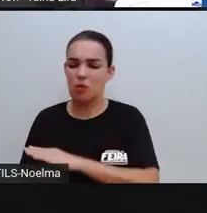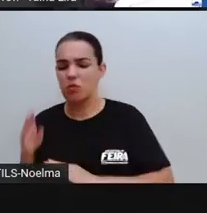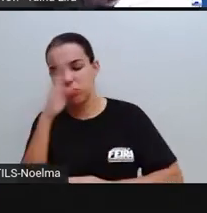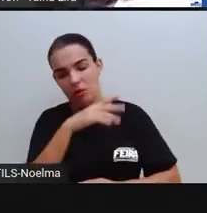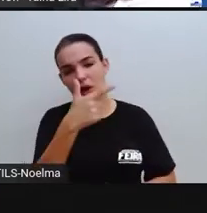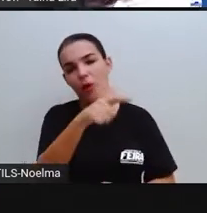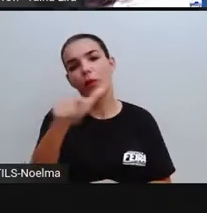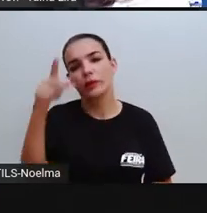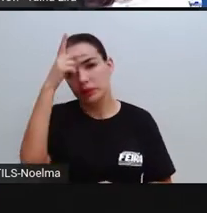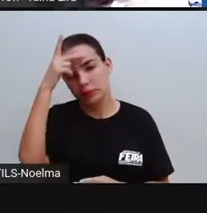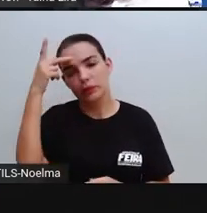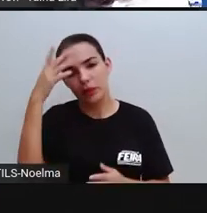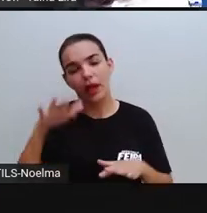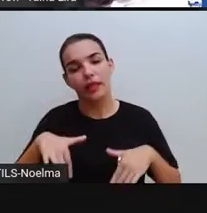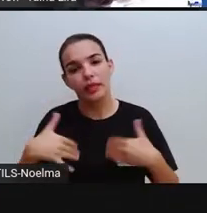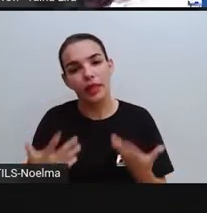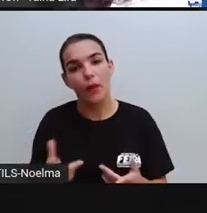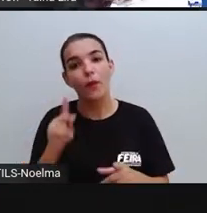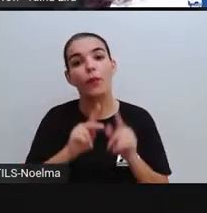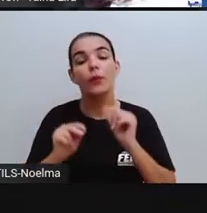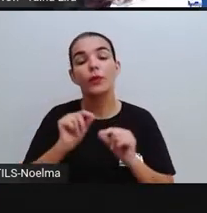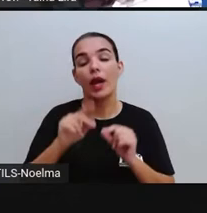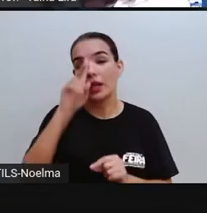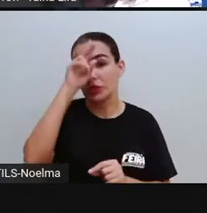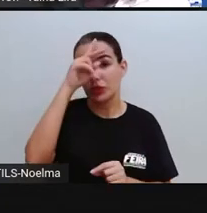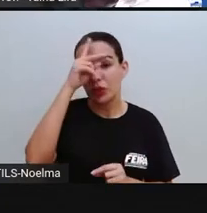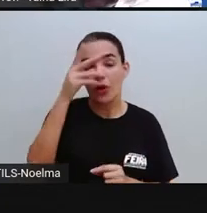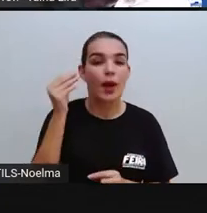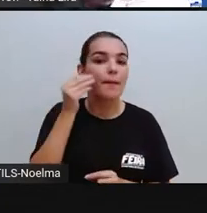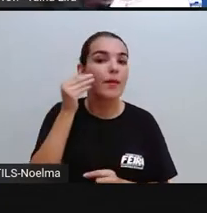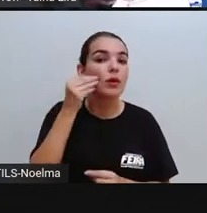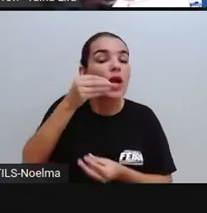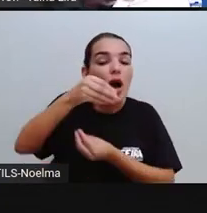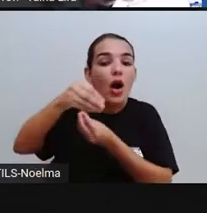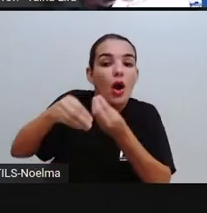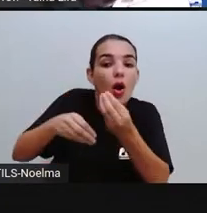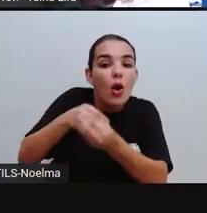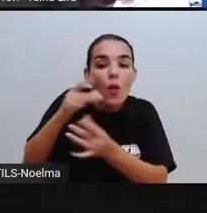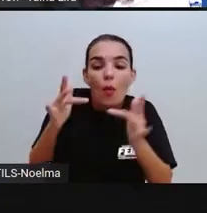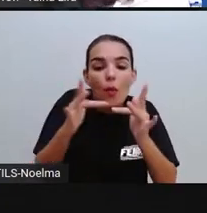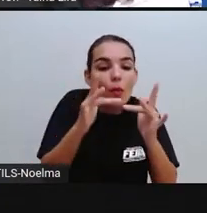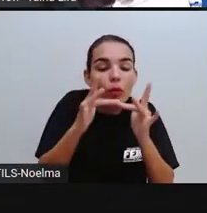Sobre a convivência aí com outras pessoas. Então, por exemplo,